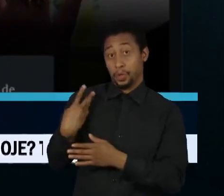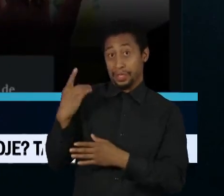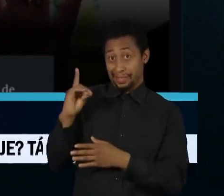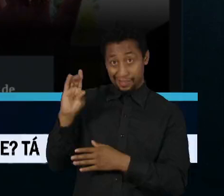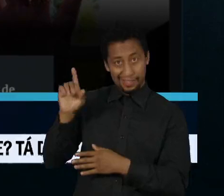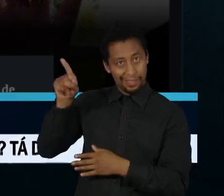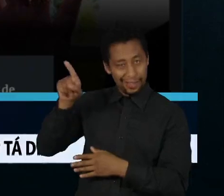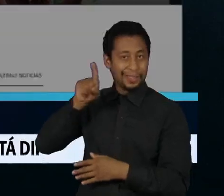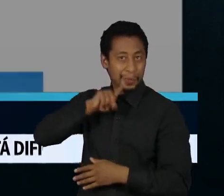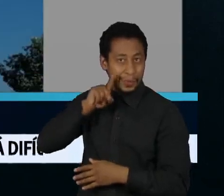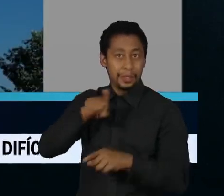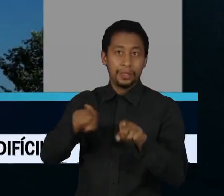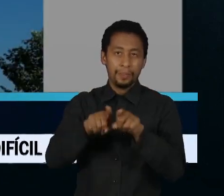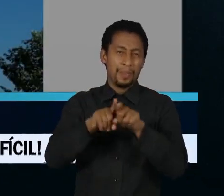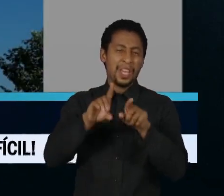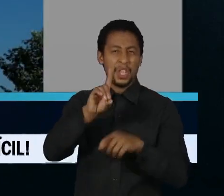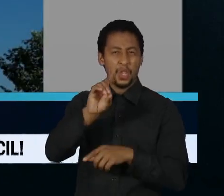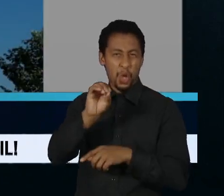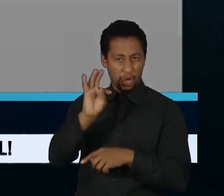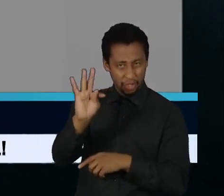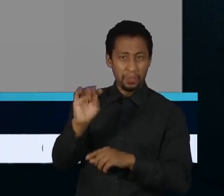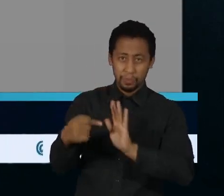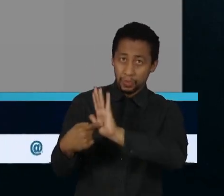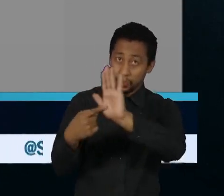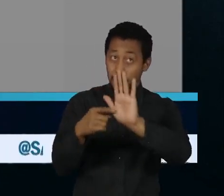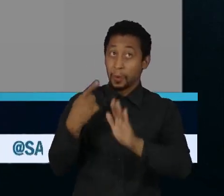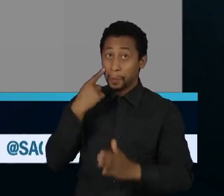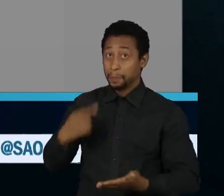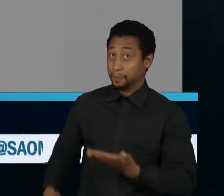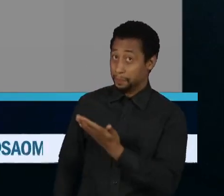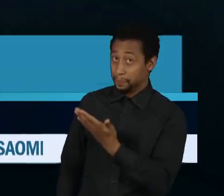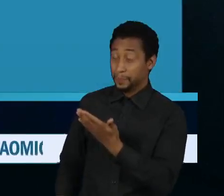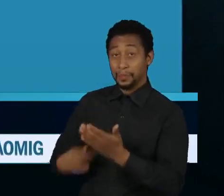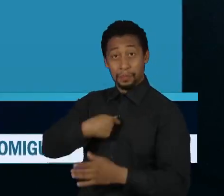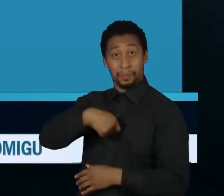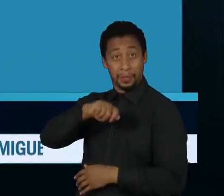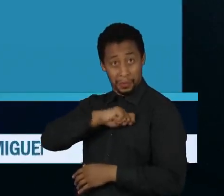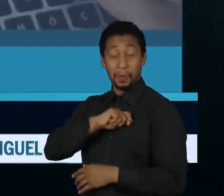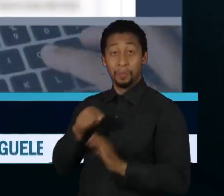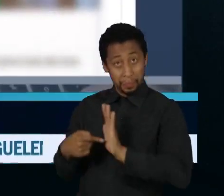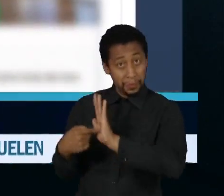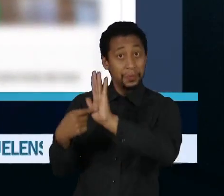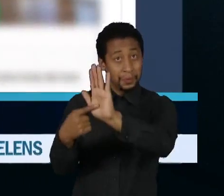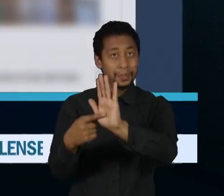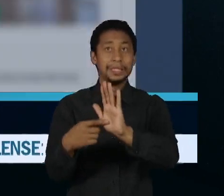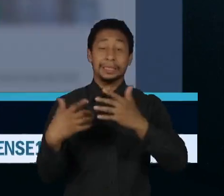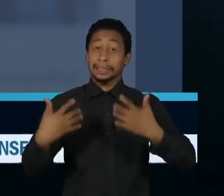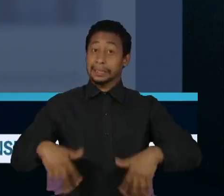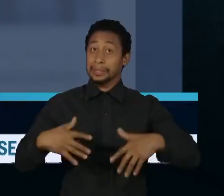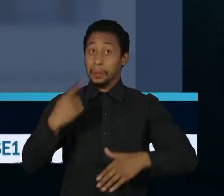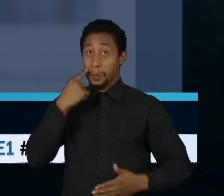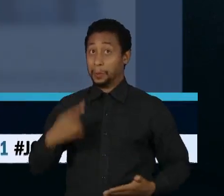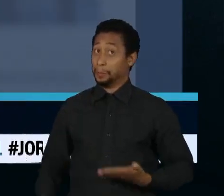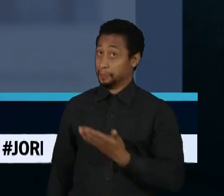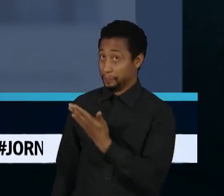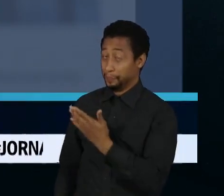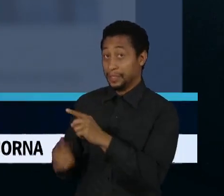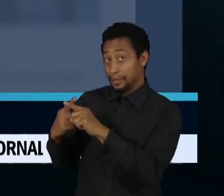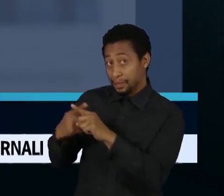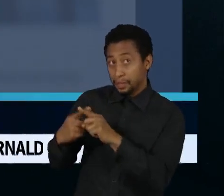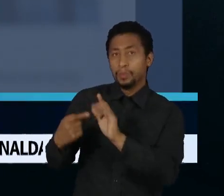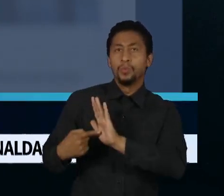alemã Deutsche Welle, o espanhol Eu País e o português Público. O britânico Guardian destacou a palavra